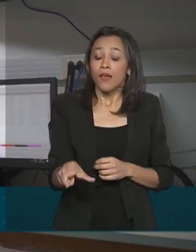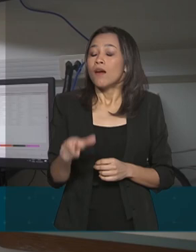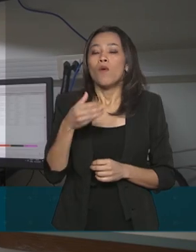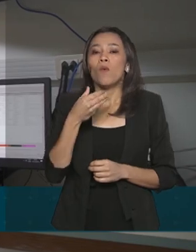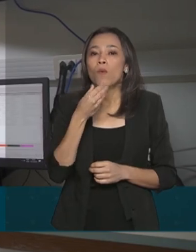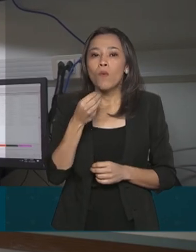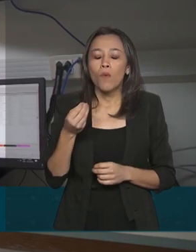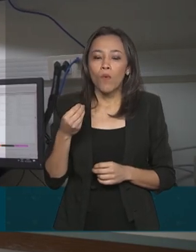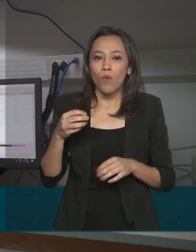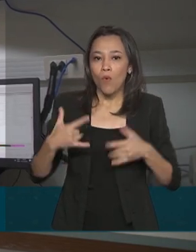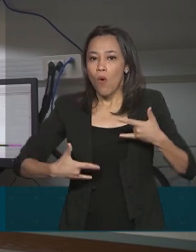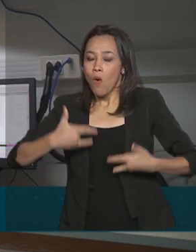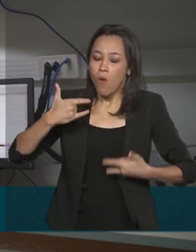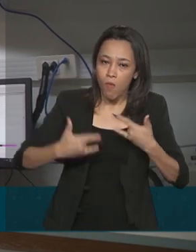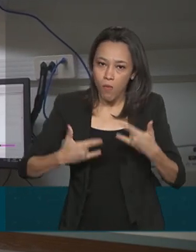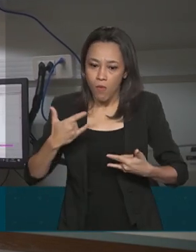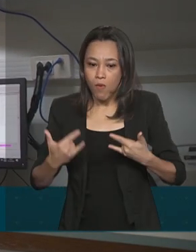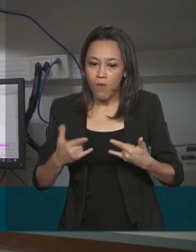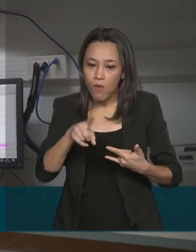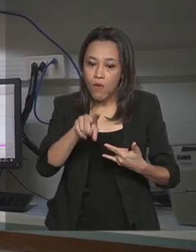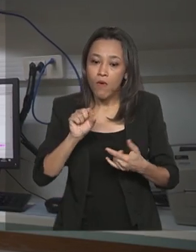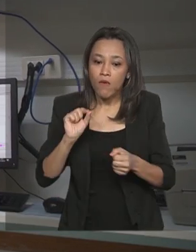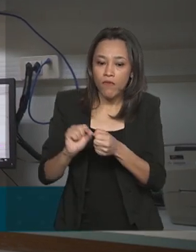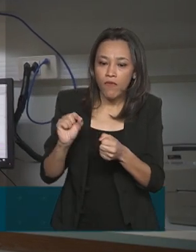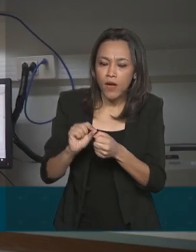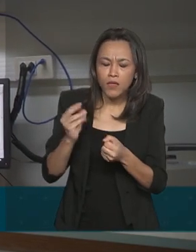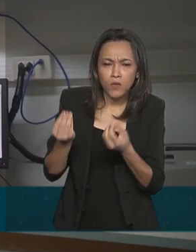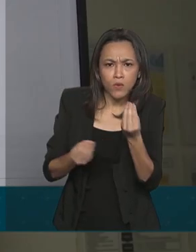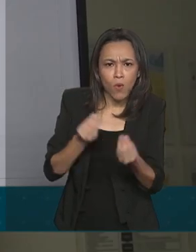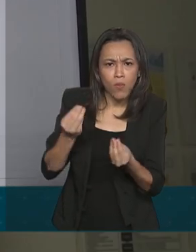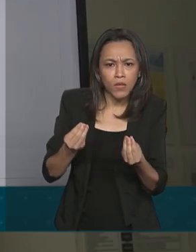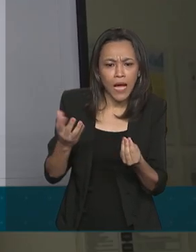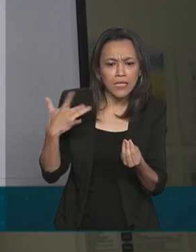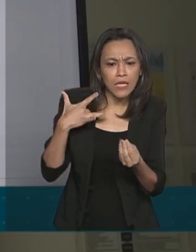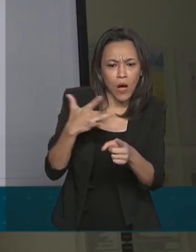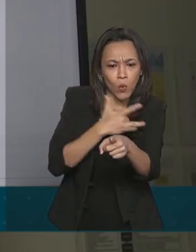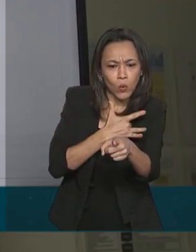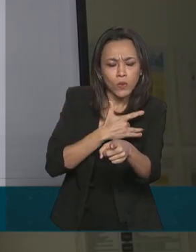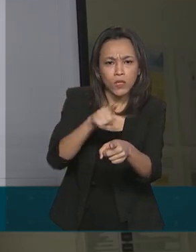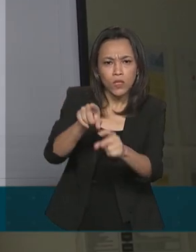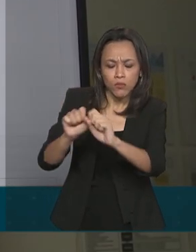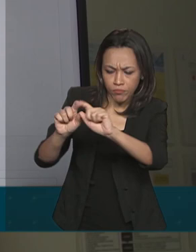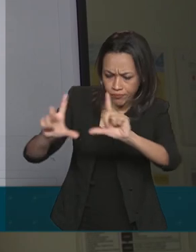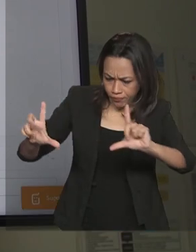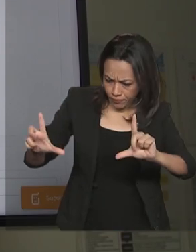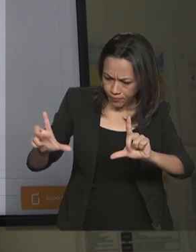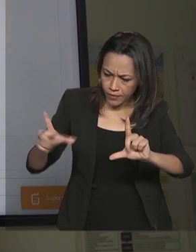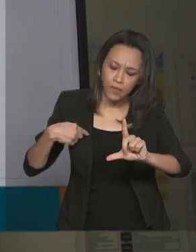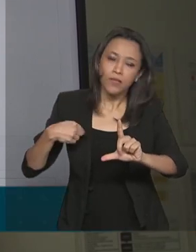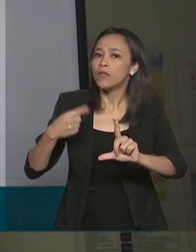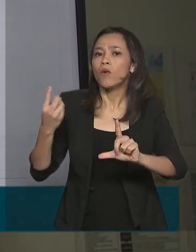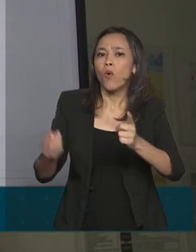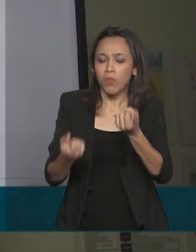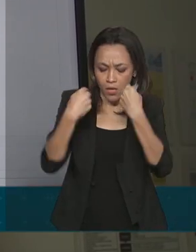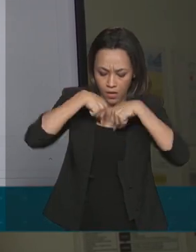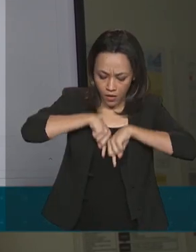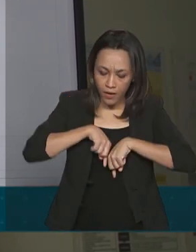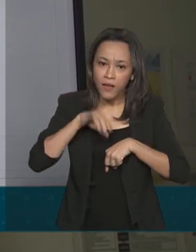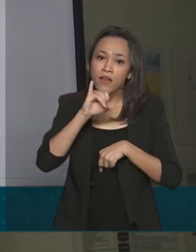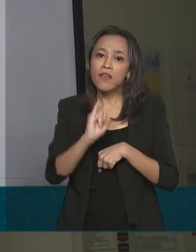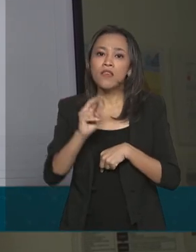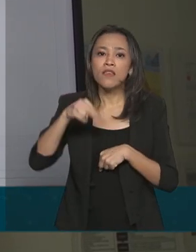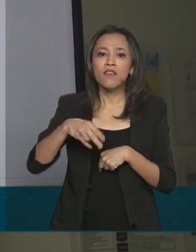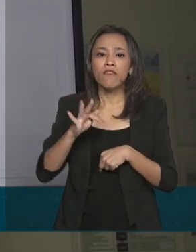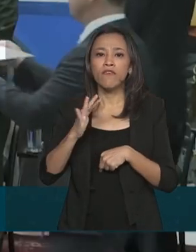preciso do estado de saúde do paciente e é capaz de identificar quadros de infecção com até 10